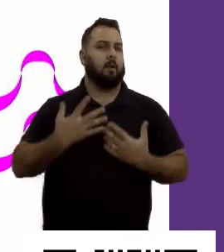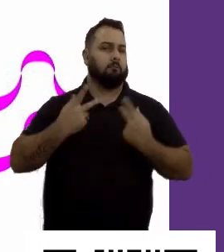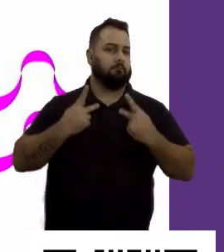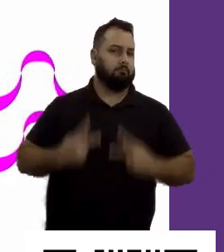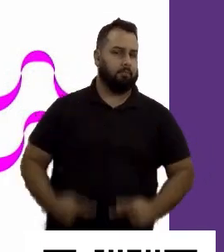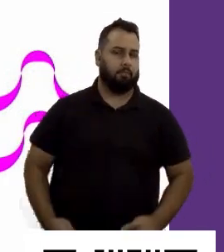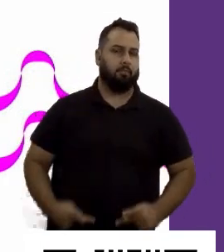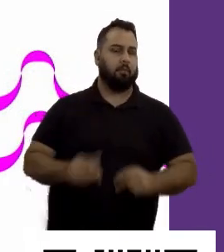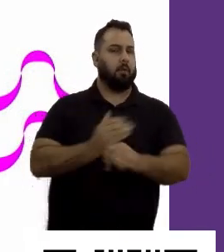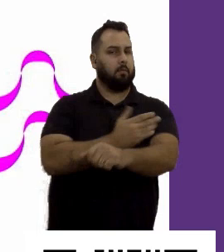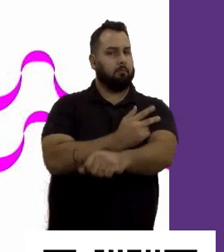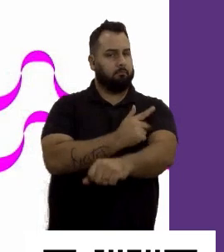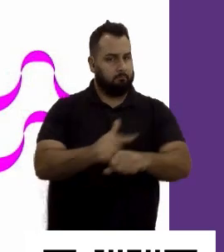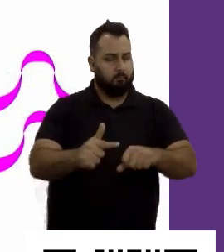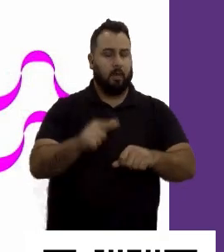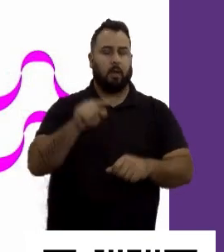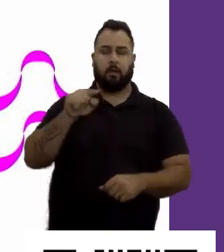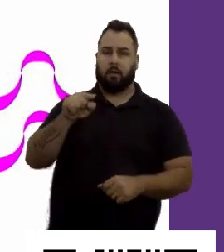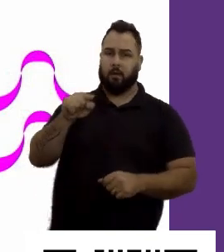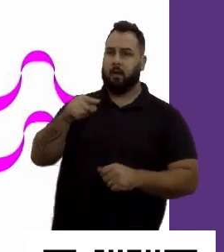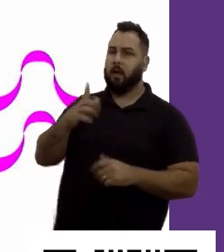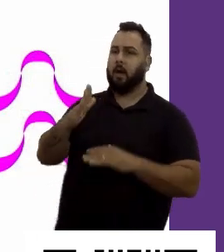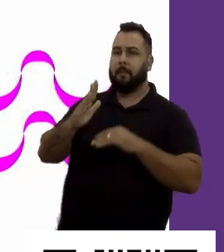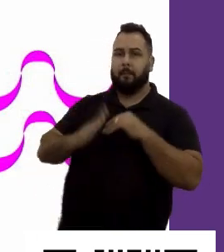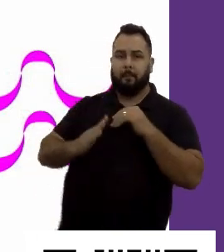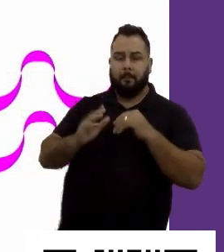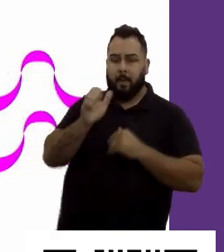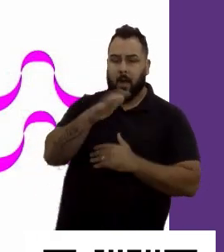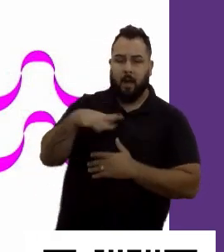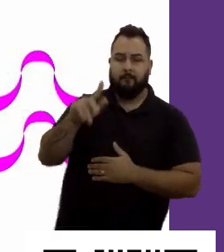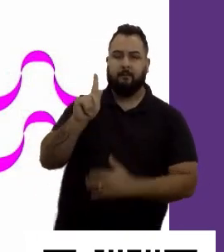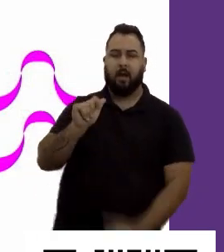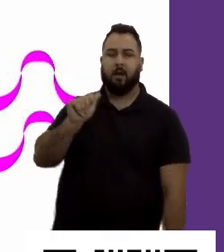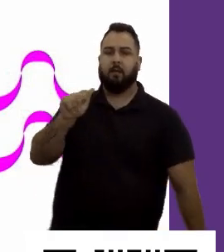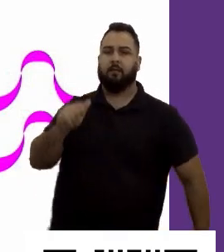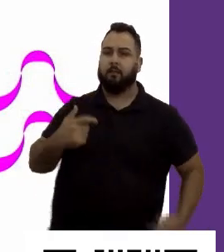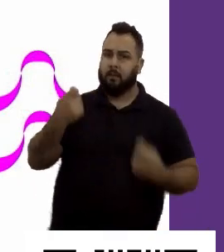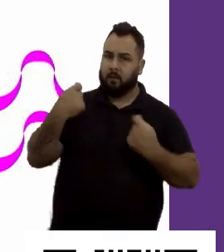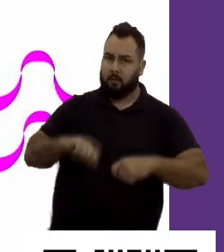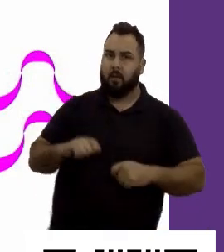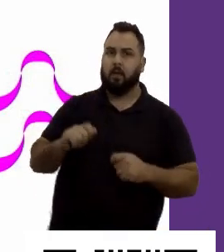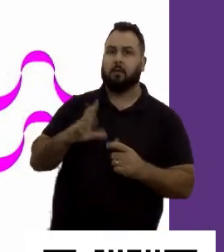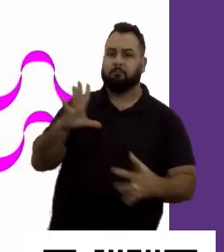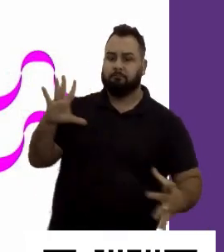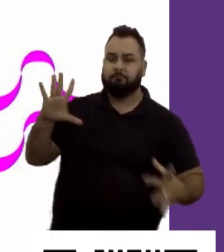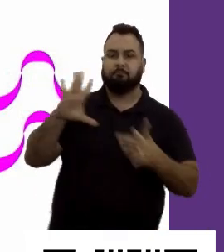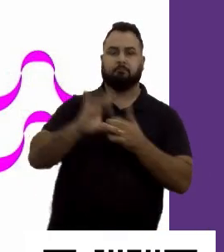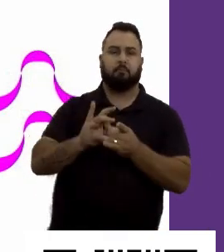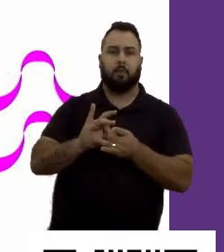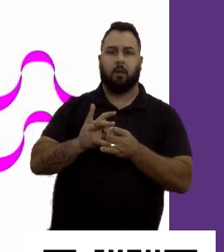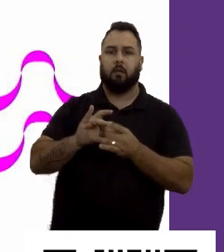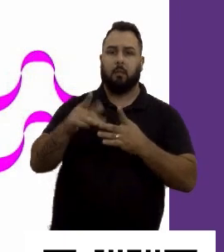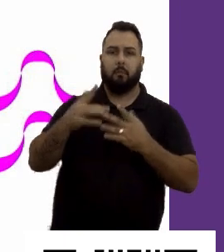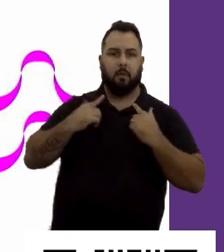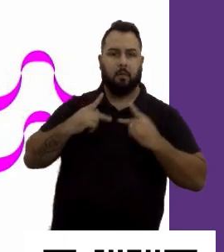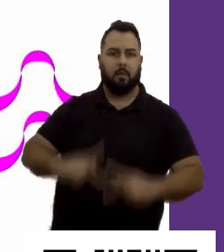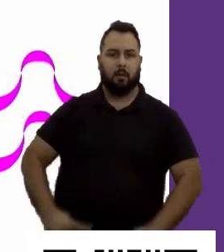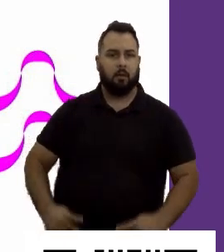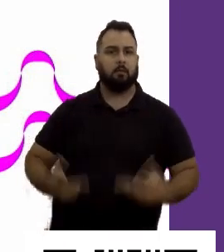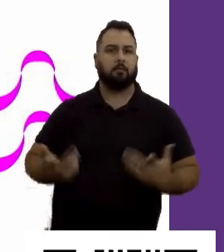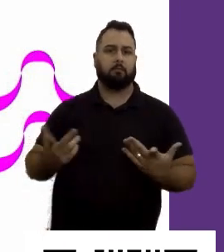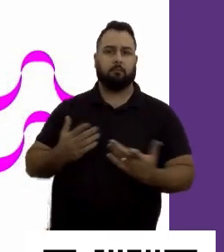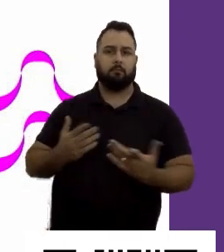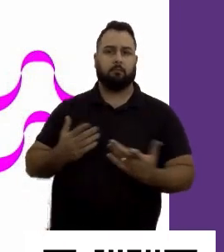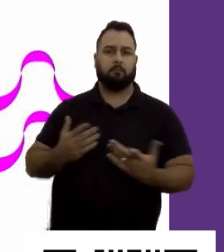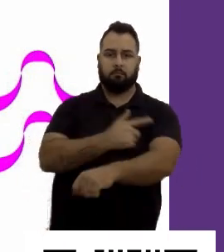cargo e aquela pessoa vão ter o que a gente chama de match comportamental. Então, hoje, as empresas antenadas com um